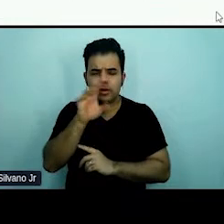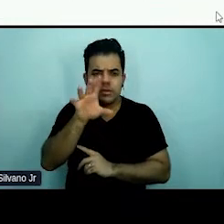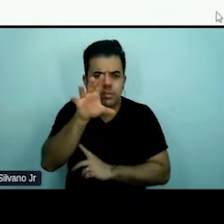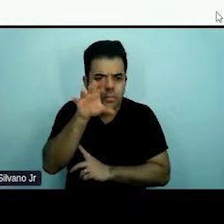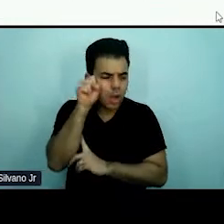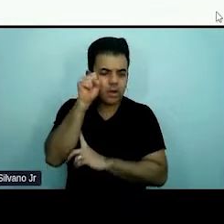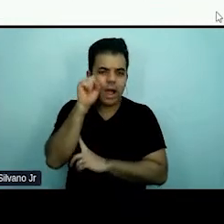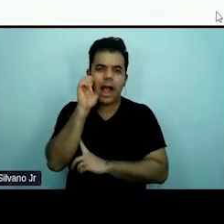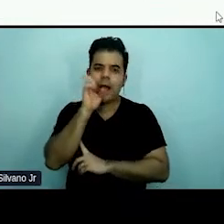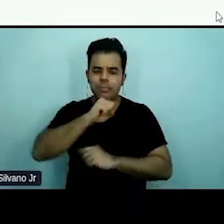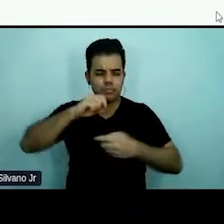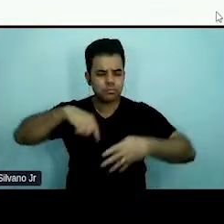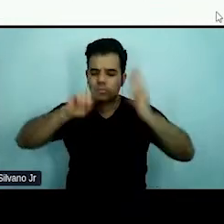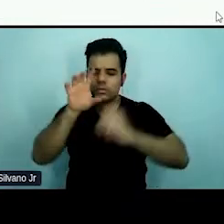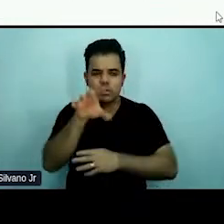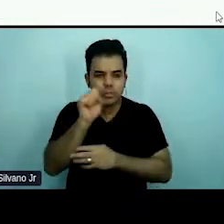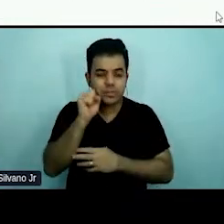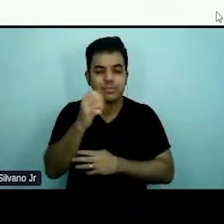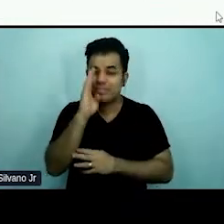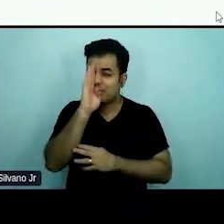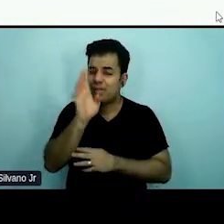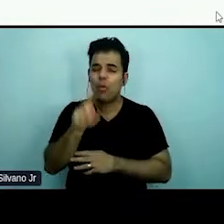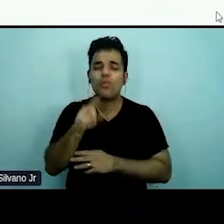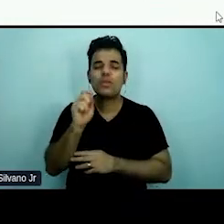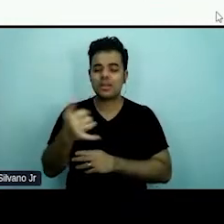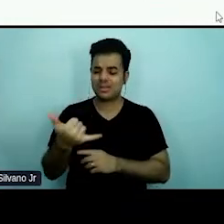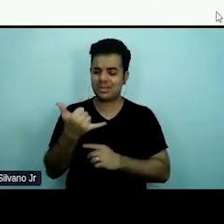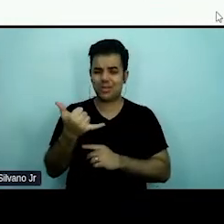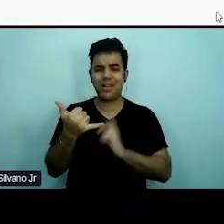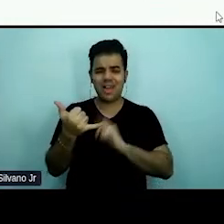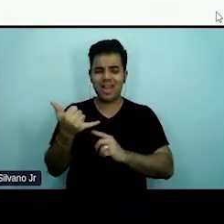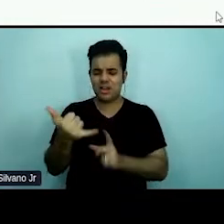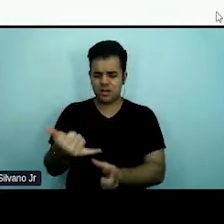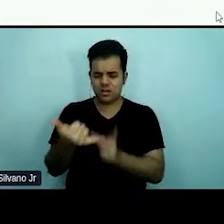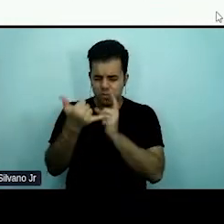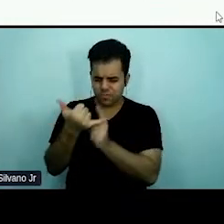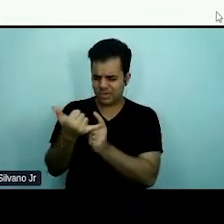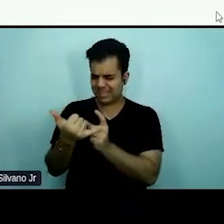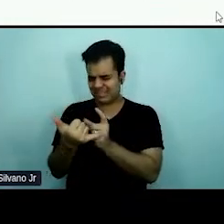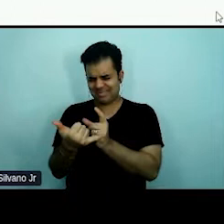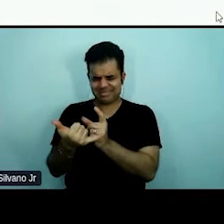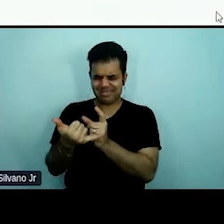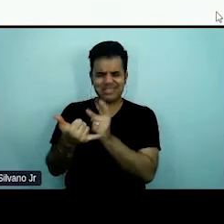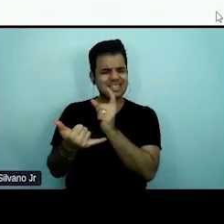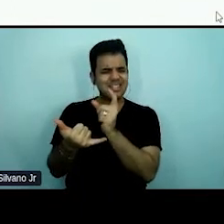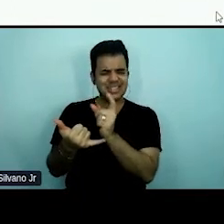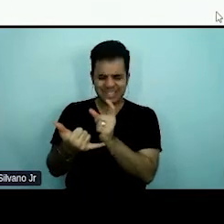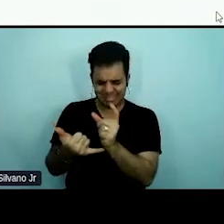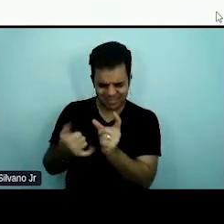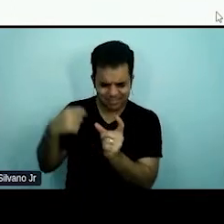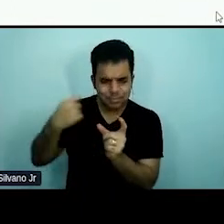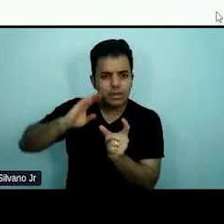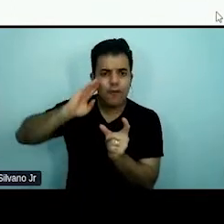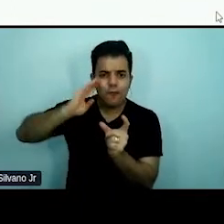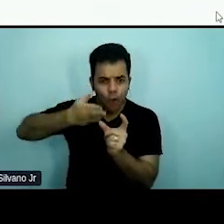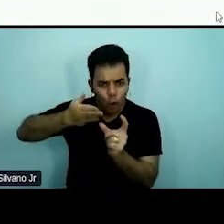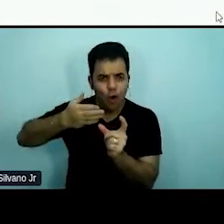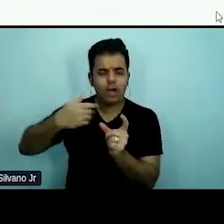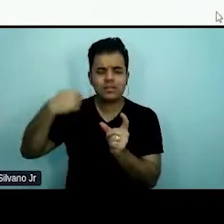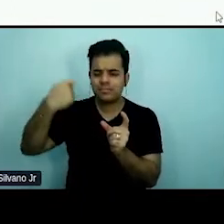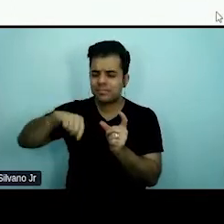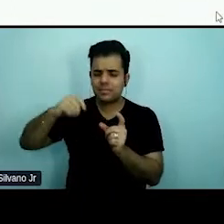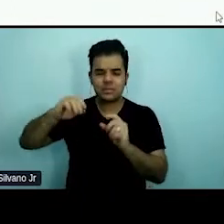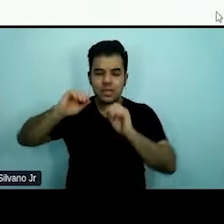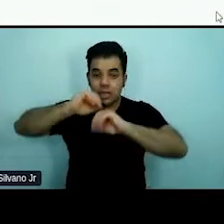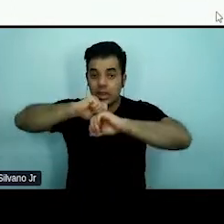em celulares, o espaço é reduzido. Então, as informações precisam ser objetivas, precisam